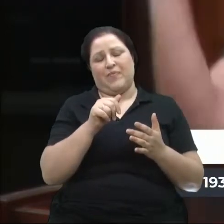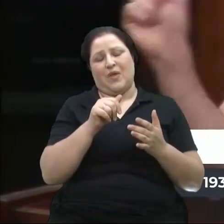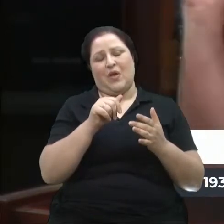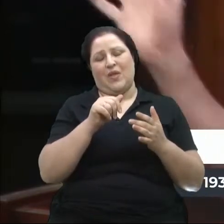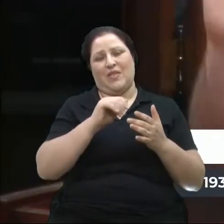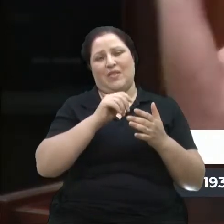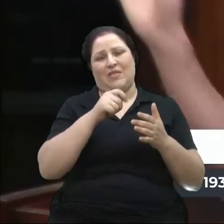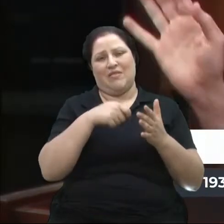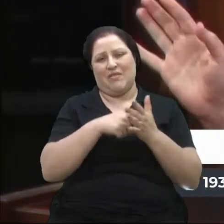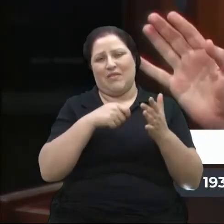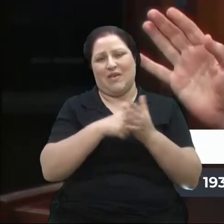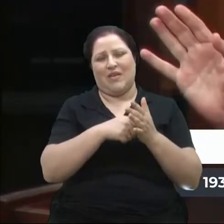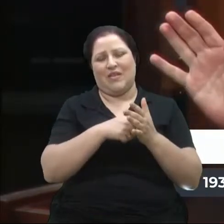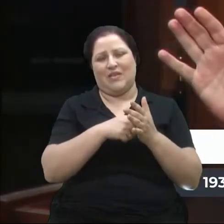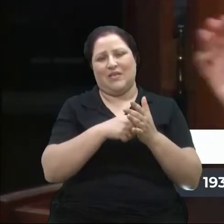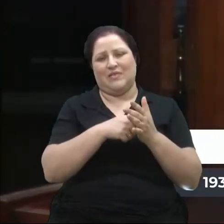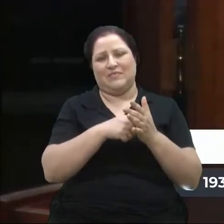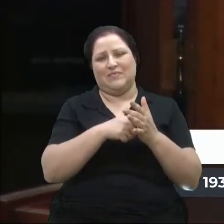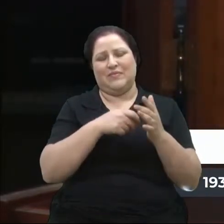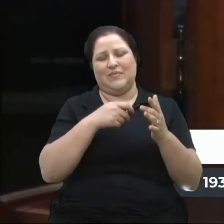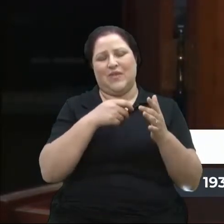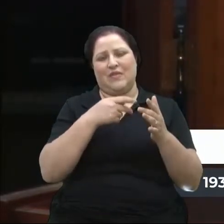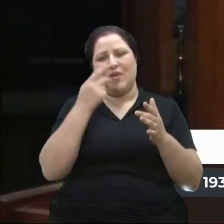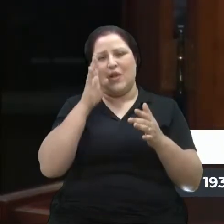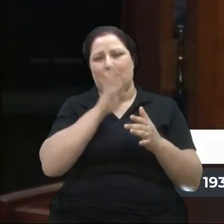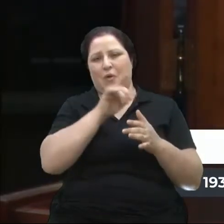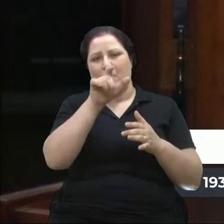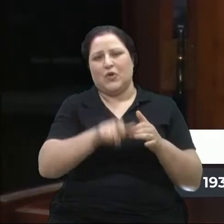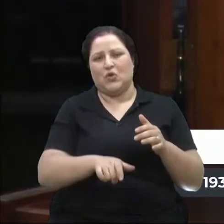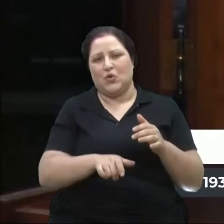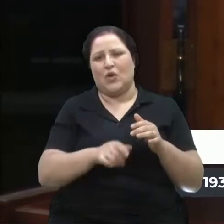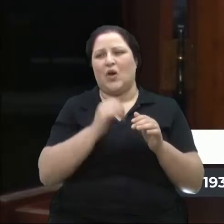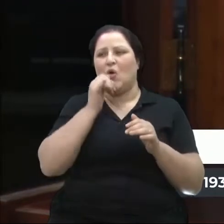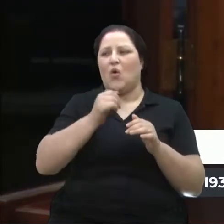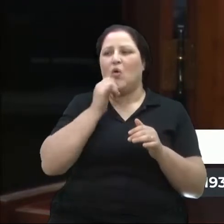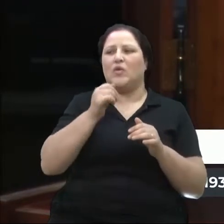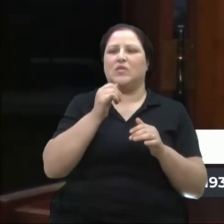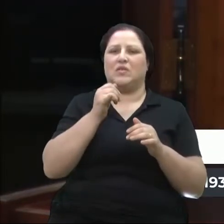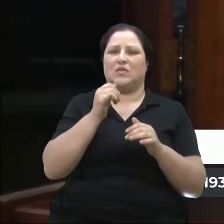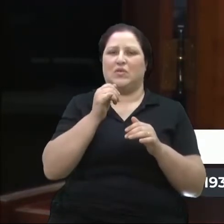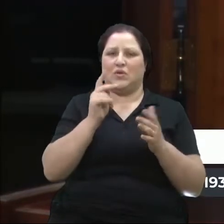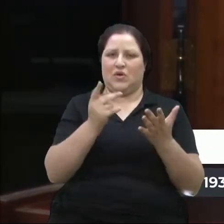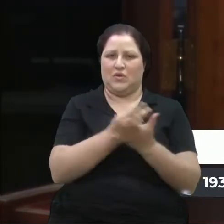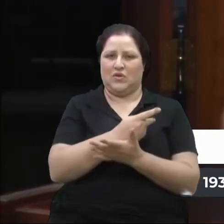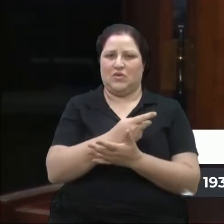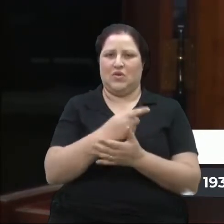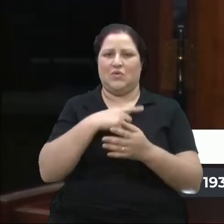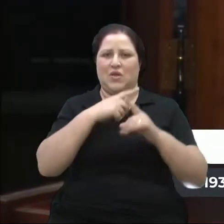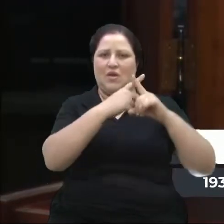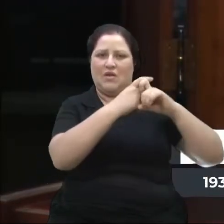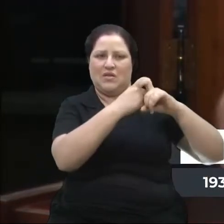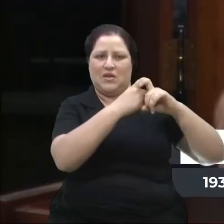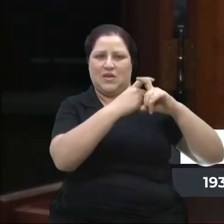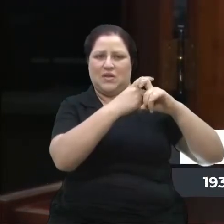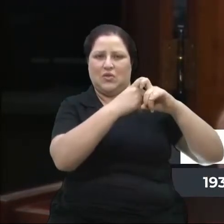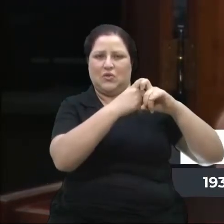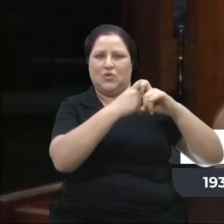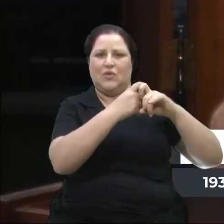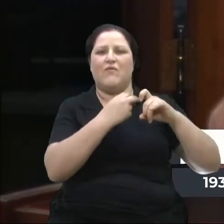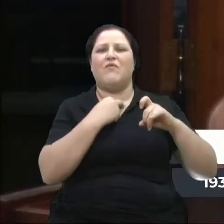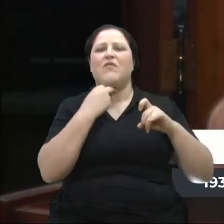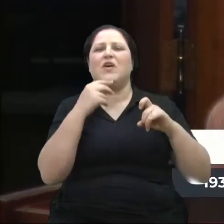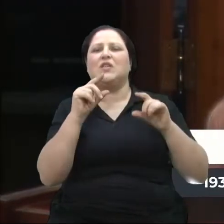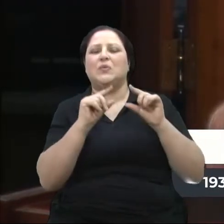Então, das duas, uma, não existe outra alternativa. Bom, falando um asterisco bem baixinho aqui para vocês, o